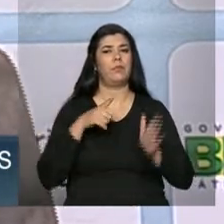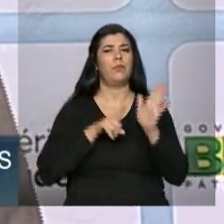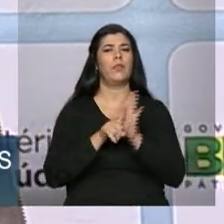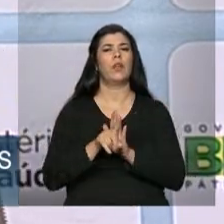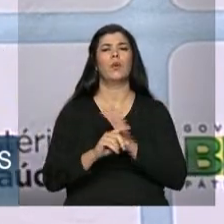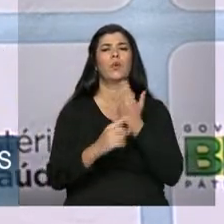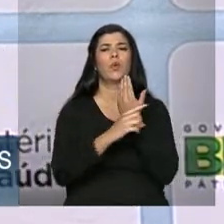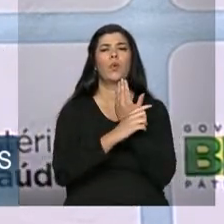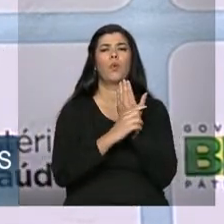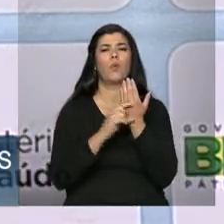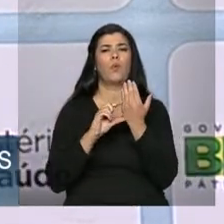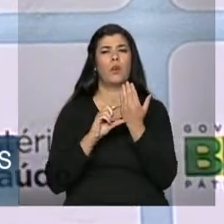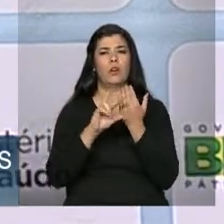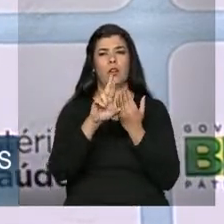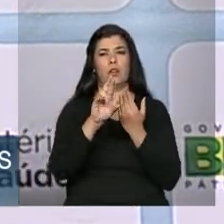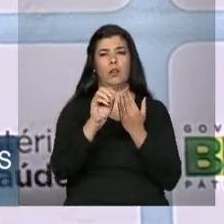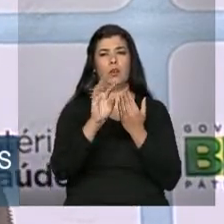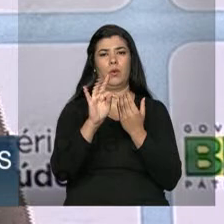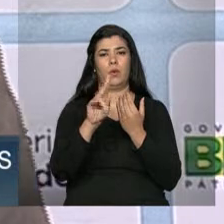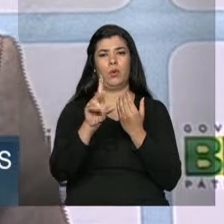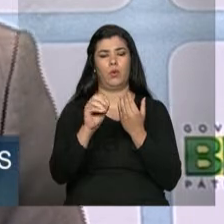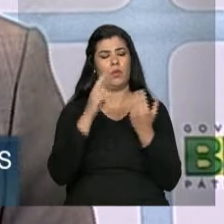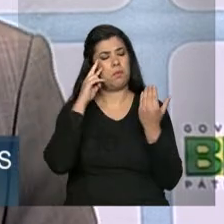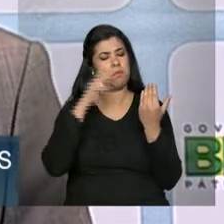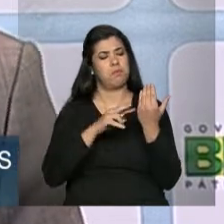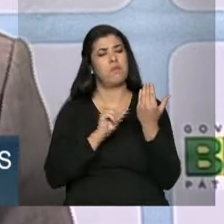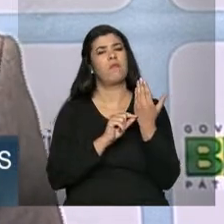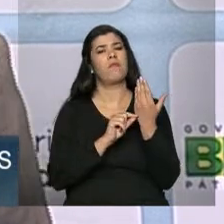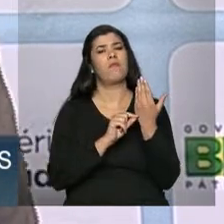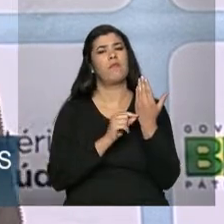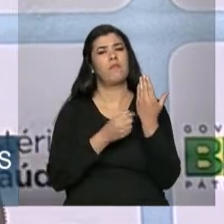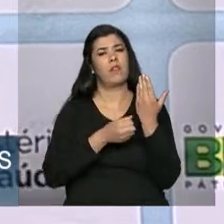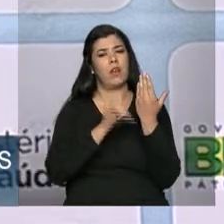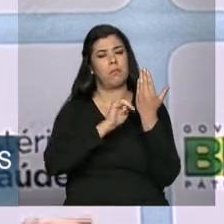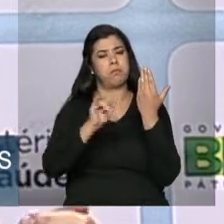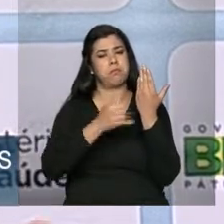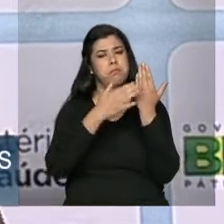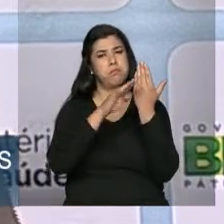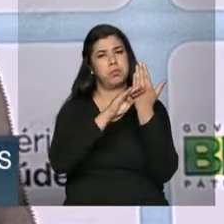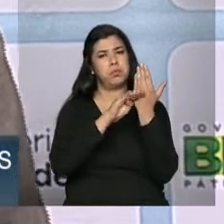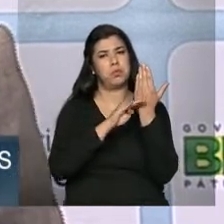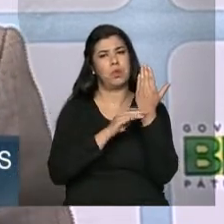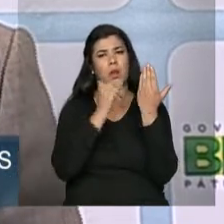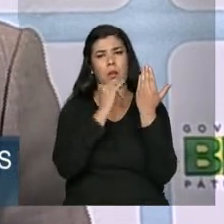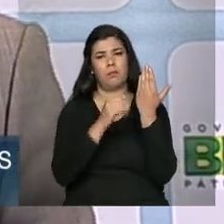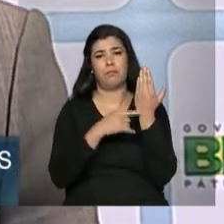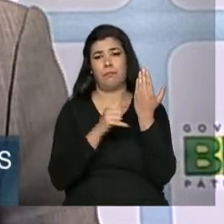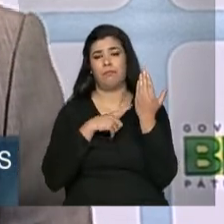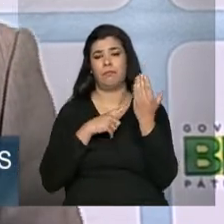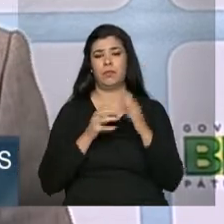ministro, a questão do rótulo, qual é importância de se olhar essas informações aí do rótulo?